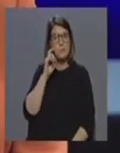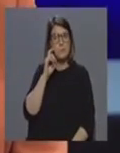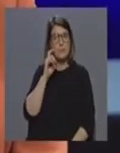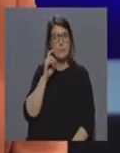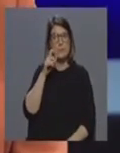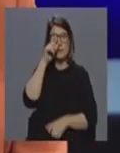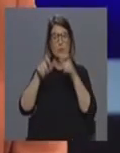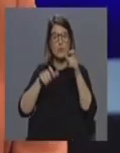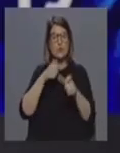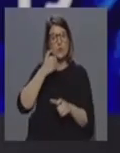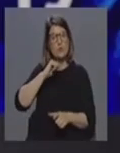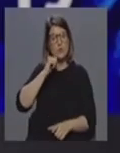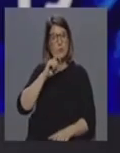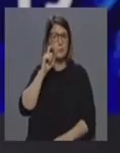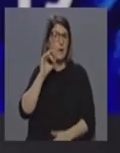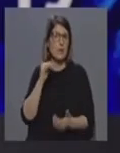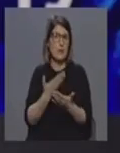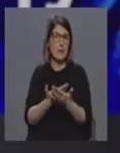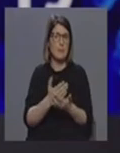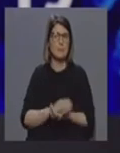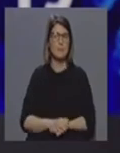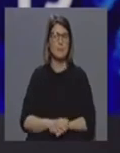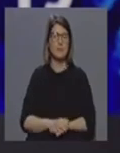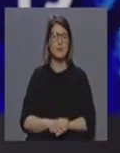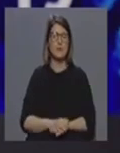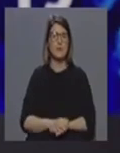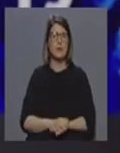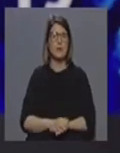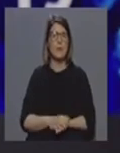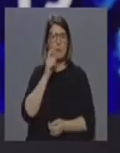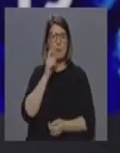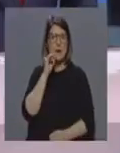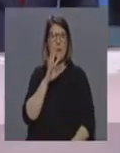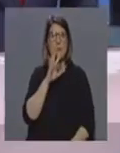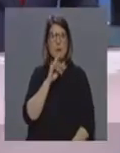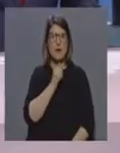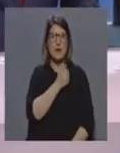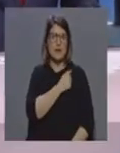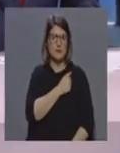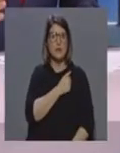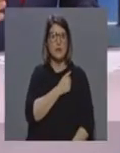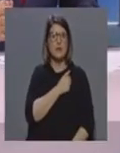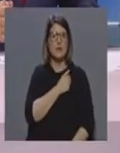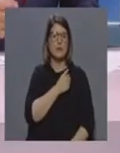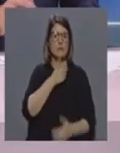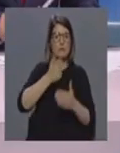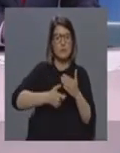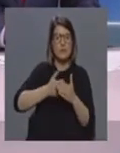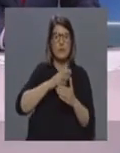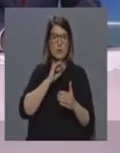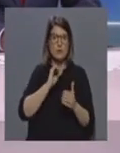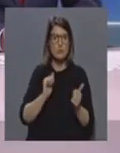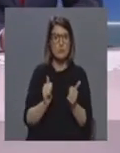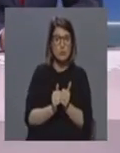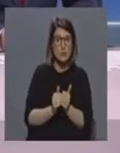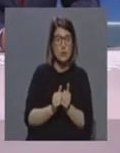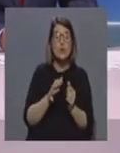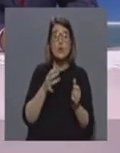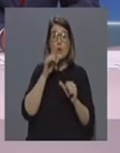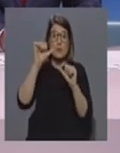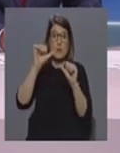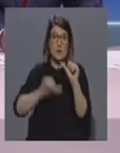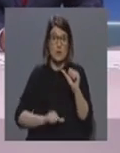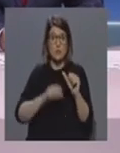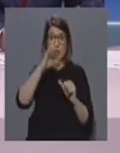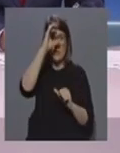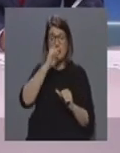da população suriana. Em termos de faltas, os pais vão poder ficar em casa com os filhos? No comunicado do Governo é referido que as